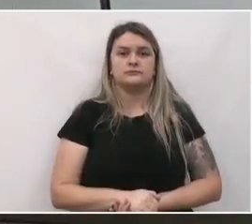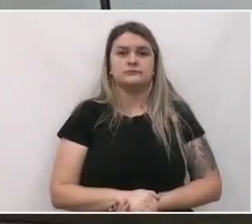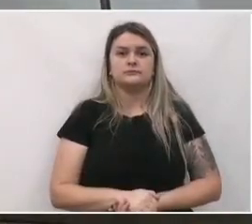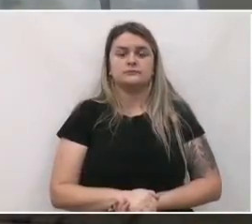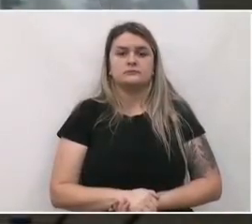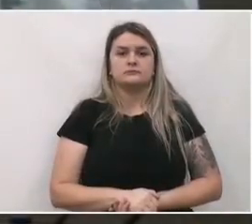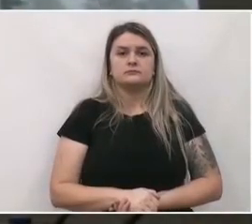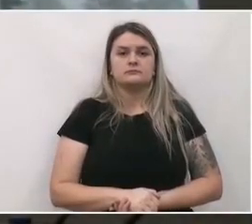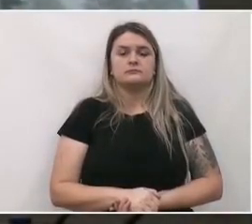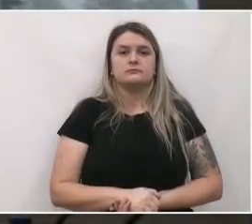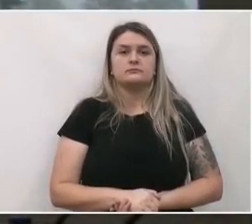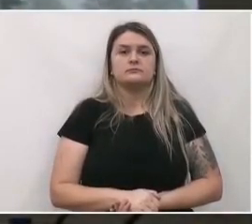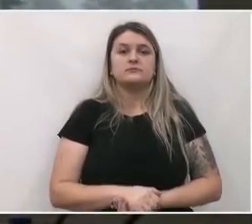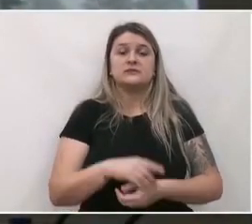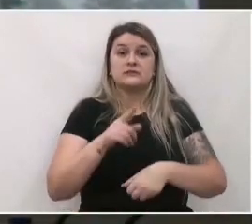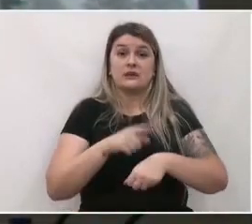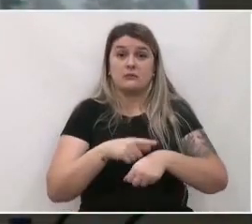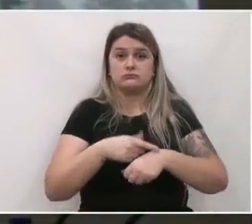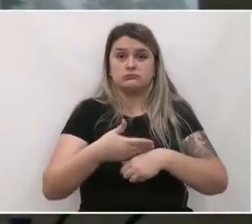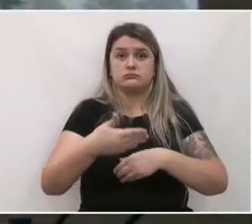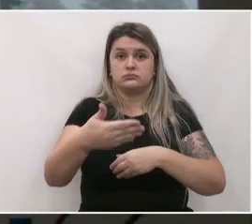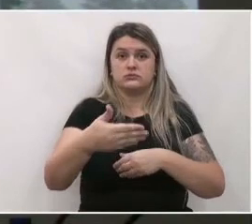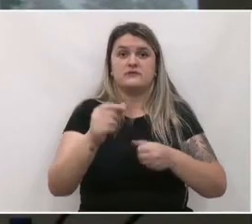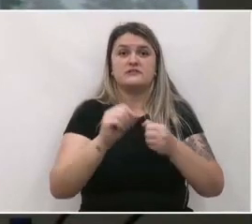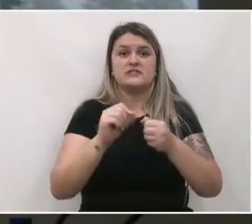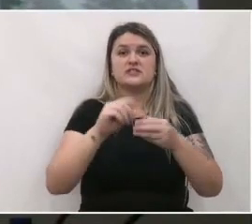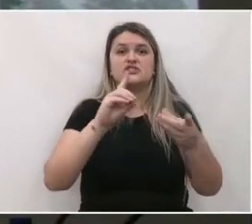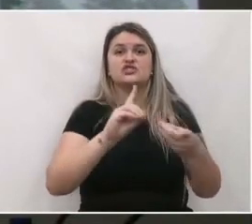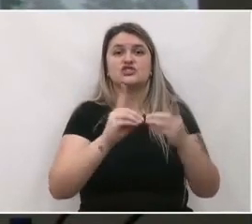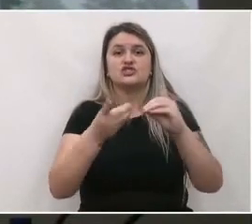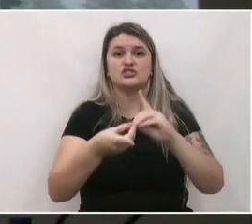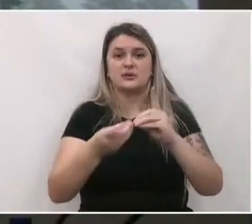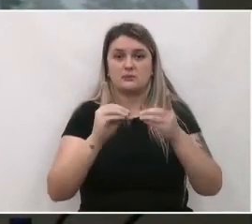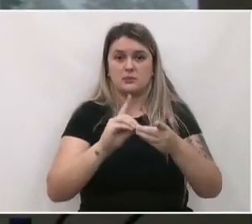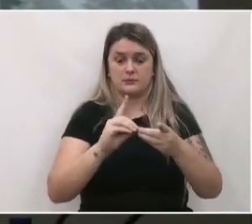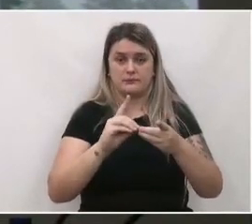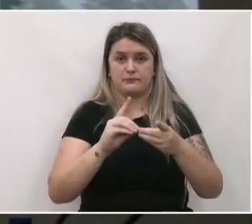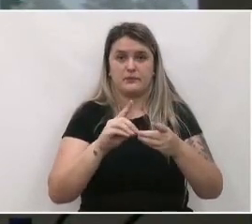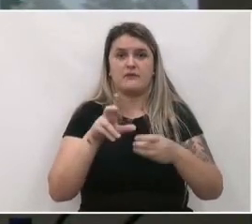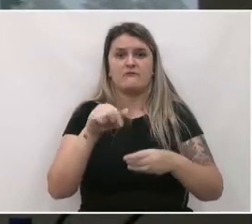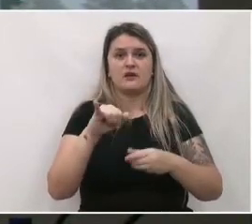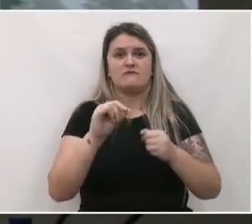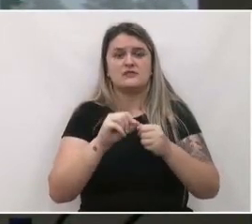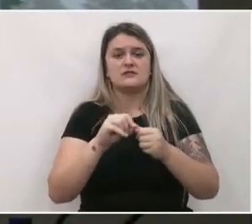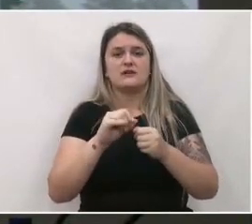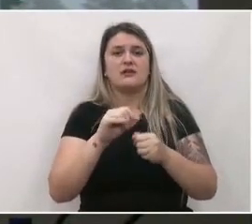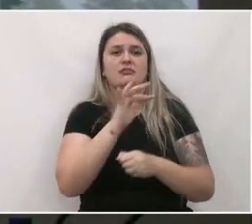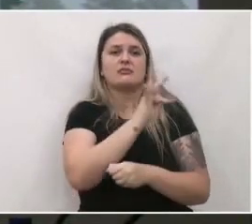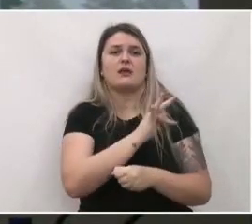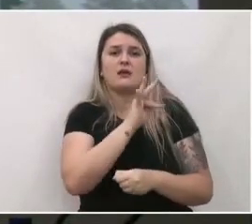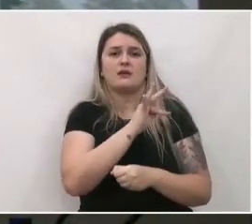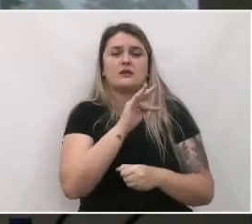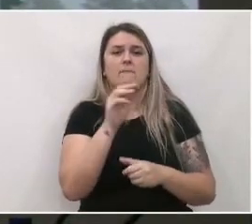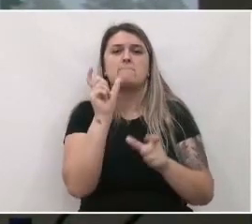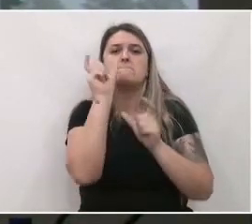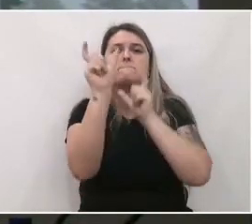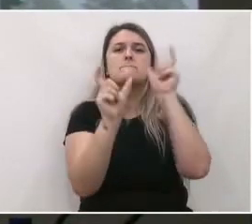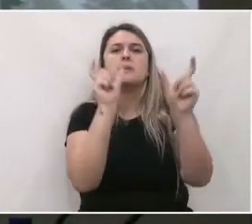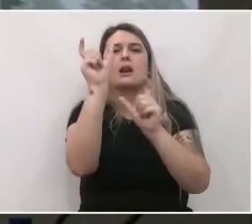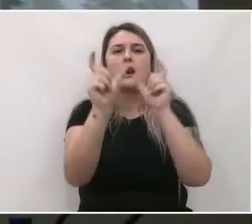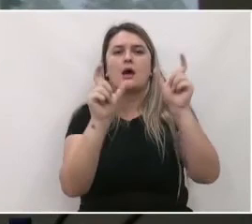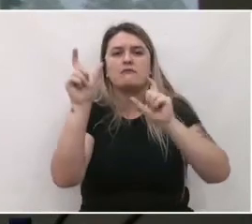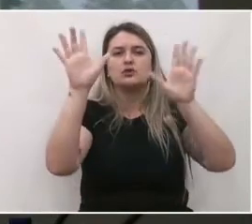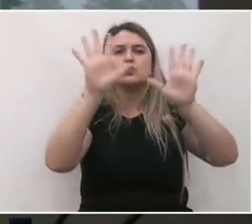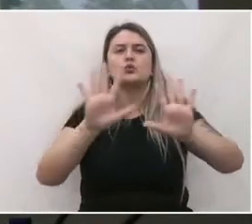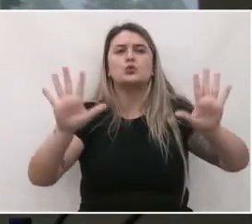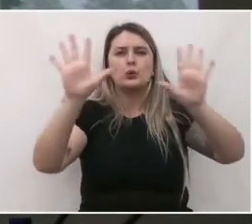Nesse momento, gente vai fazer uma dinâmica onde a gente vai aplicar uma técnica chamada nuvem de palavras para